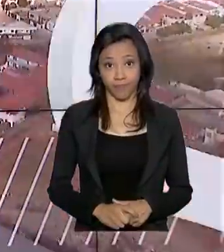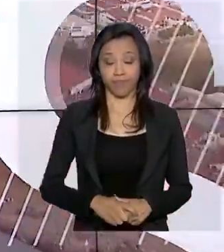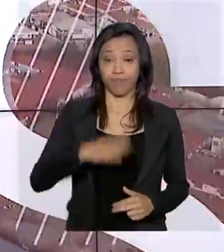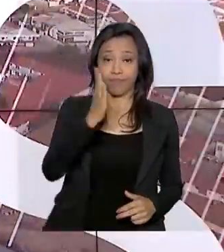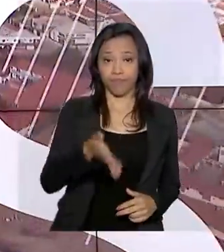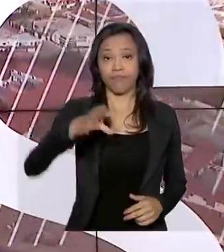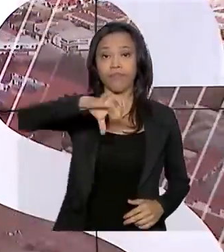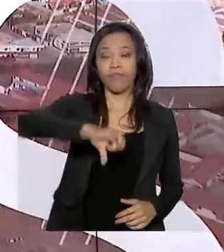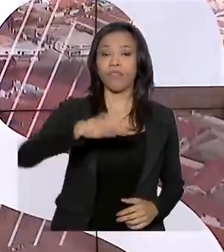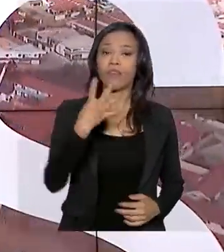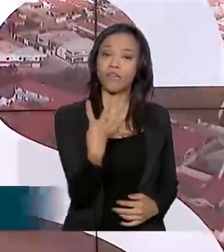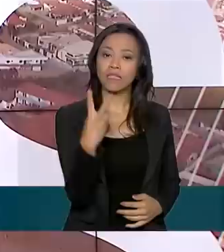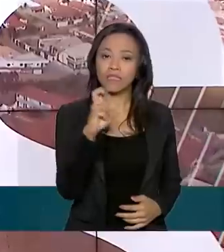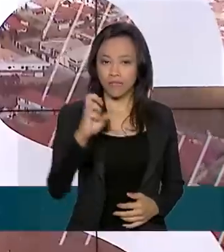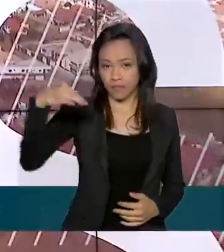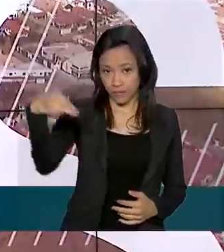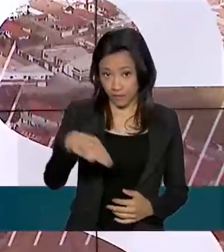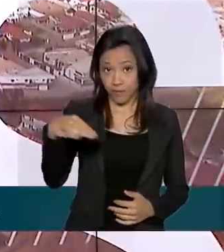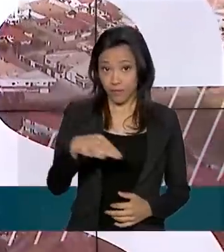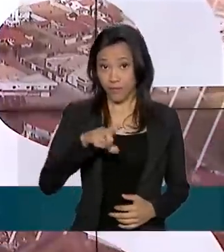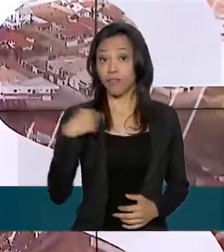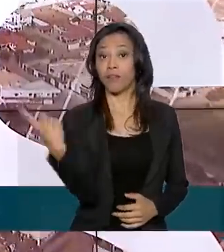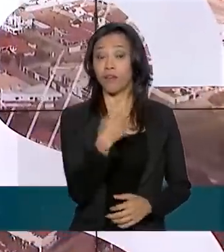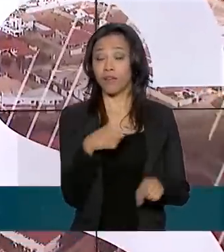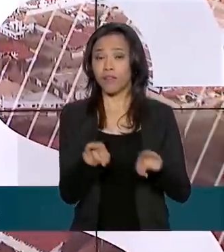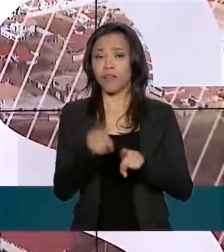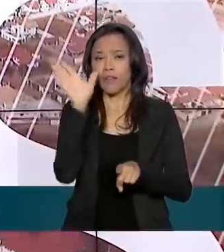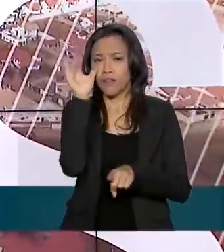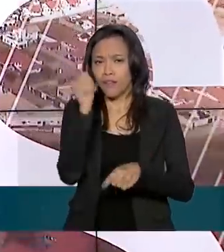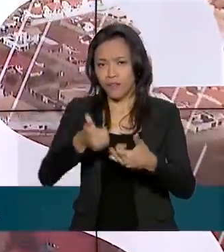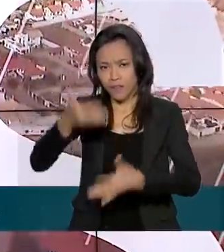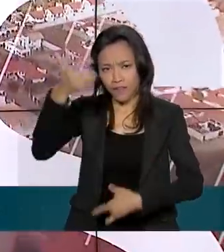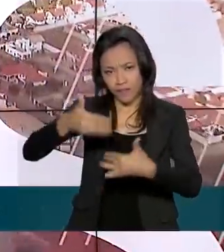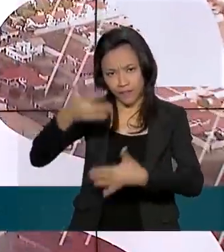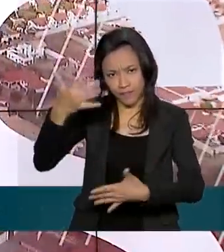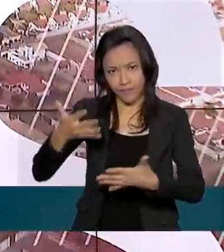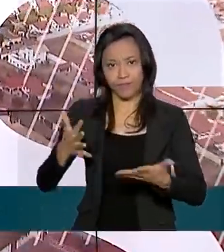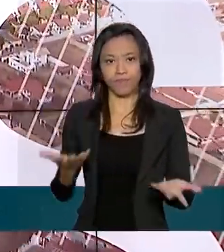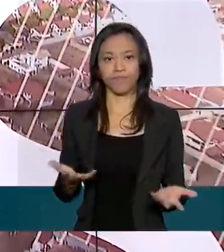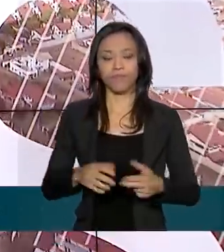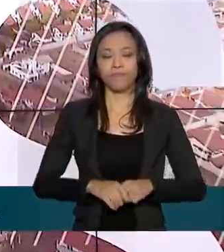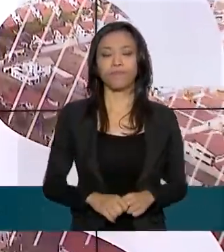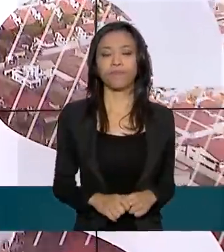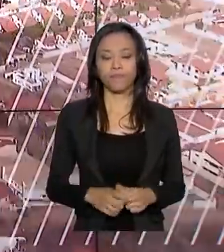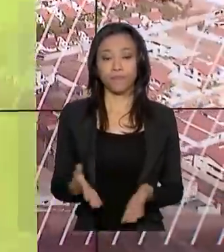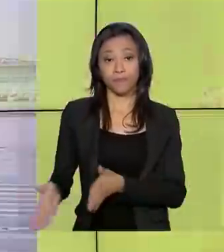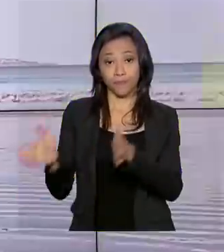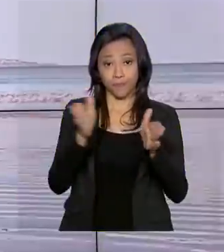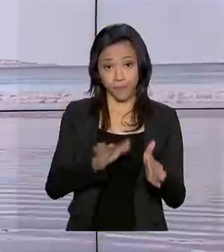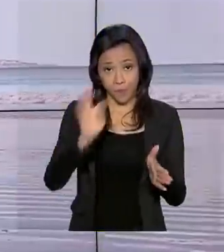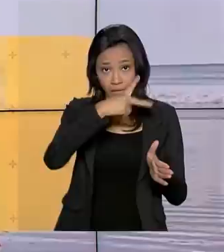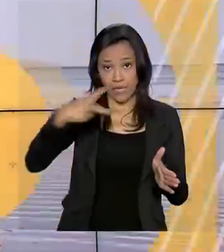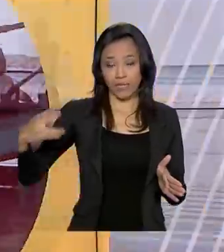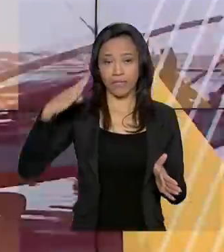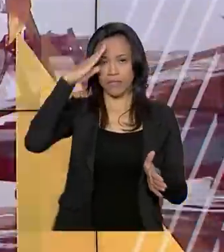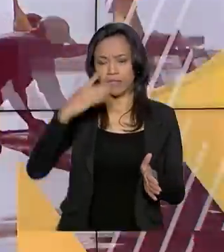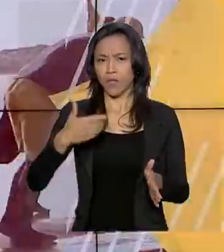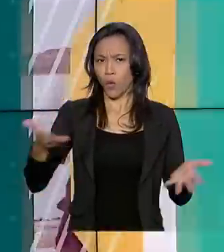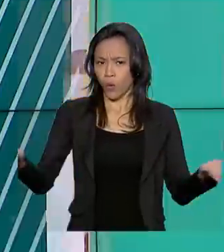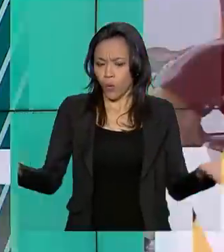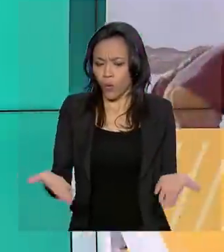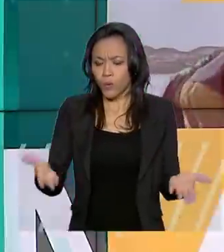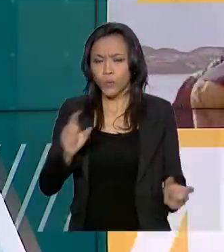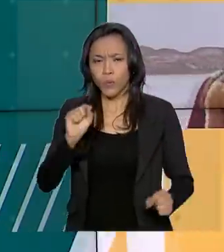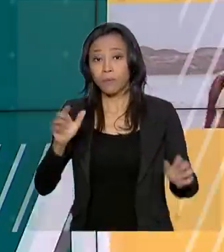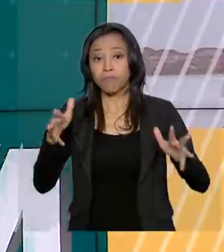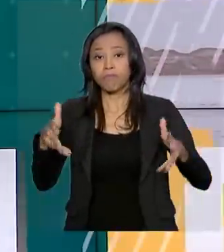São 9 horas e 45 minutos, estamos ao vivo também pelas redes sociais. O presidente Jair Bolsonaro participa hoje